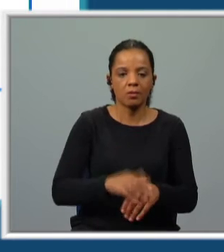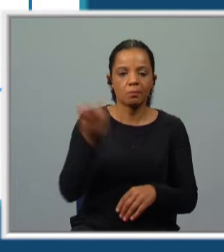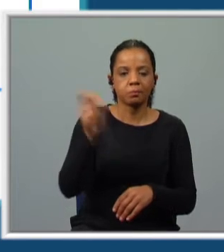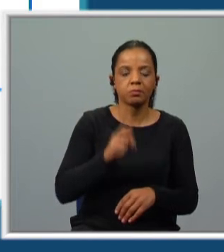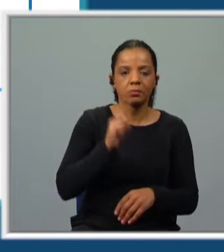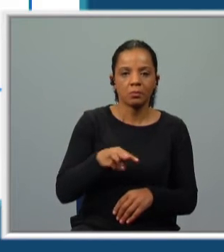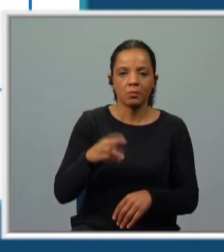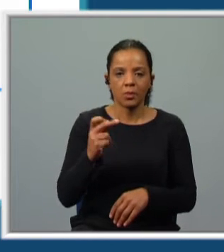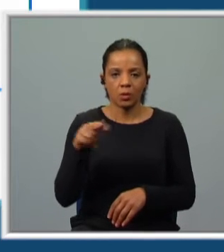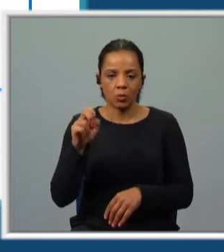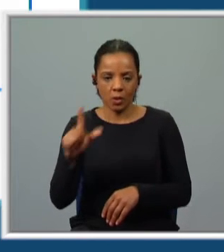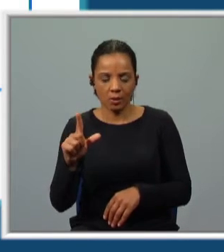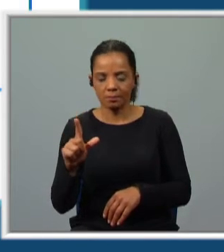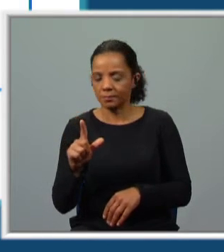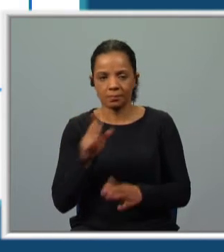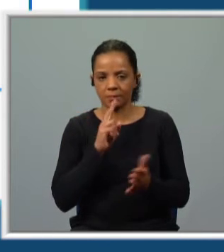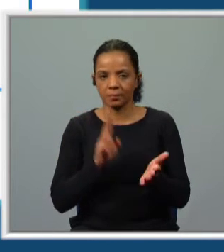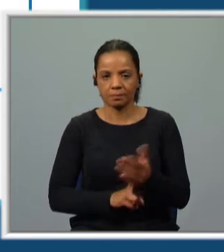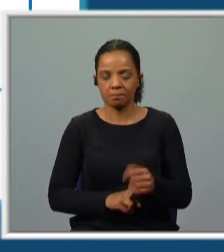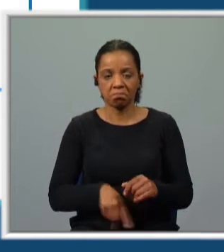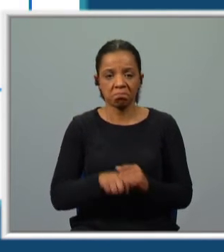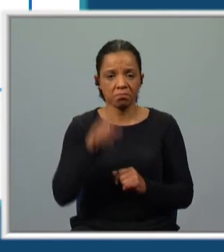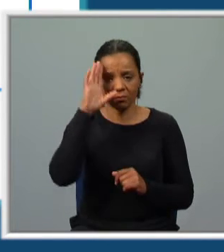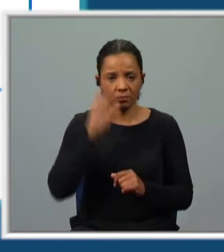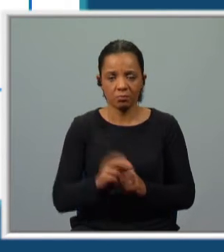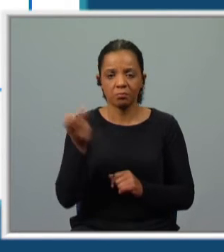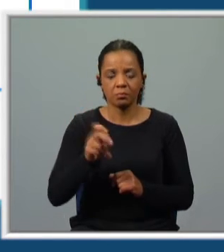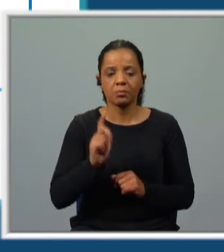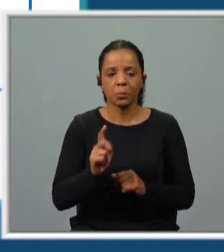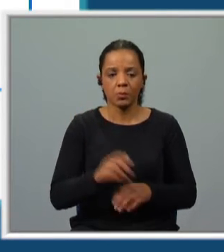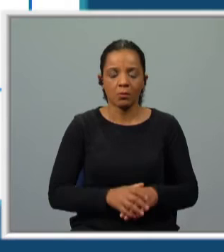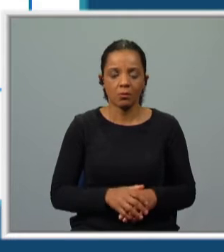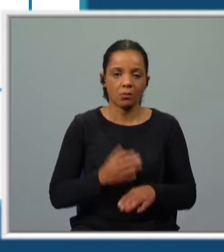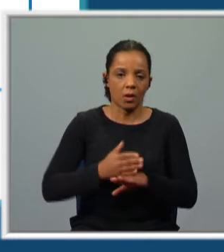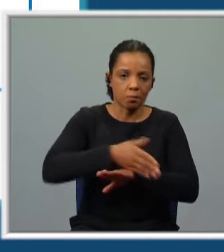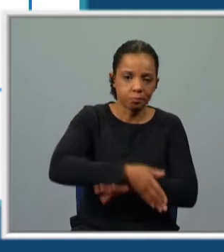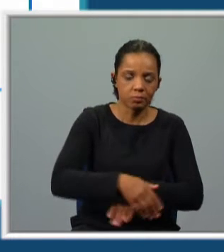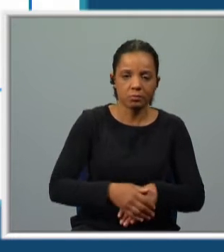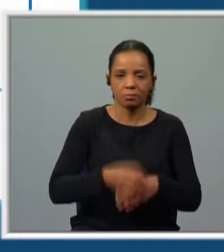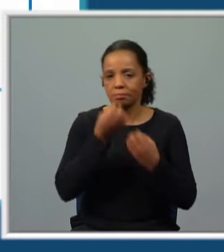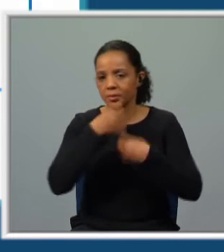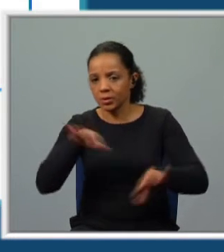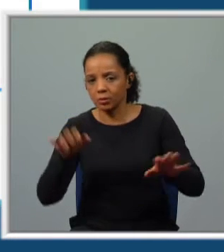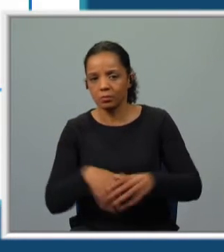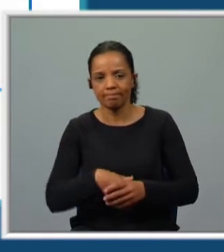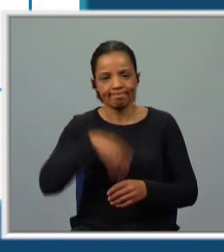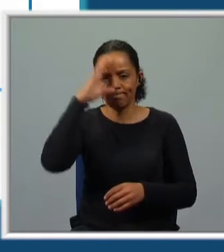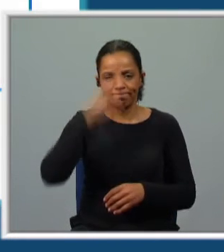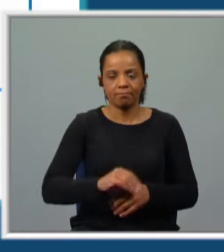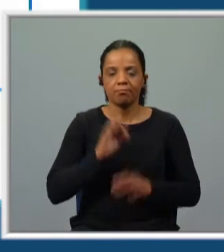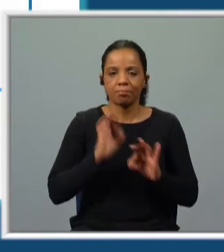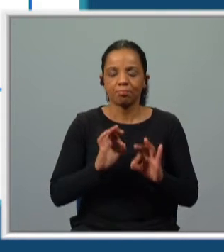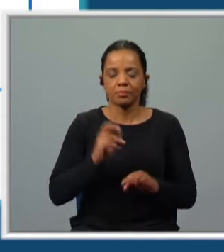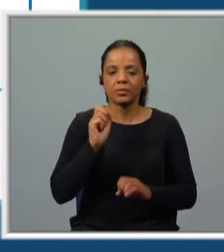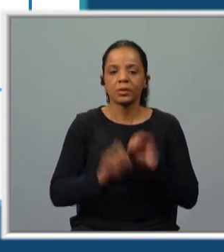acontecido a Manuel. Não é verdade. Eles não sabem o que é que lhe aconteceu, se ele naufragou, se ele se perdeu. Não sabem ao